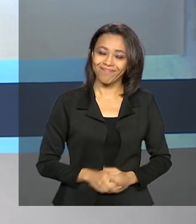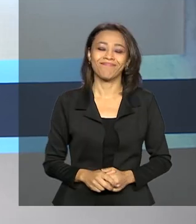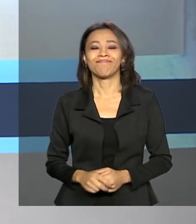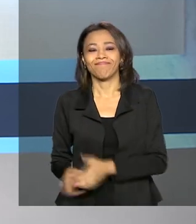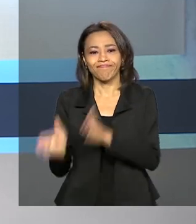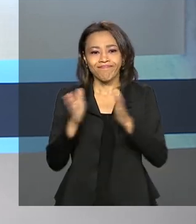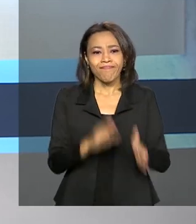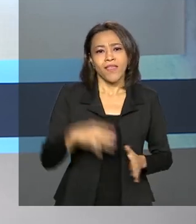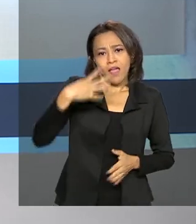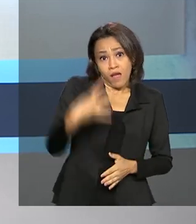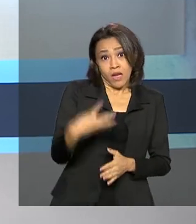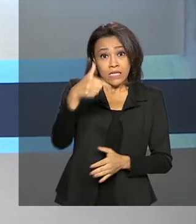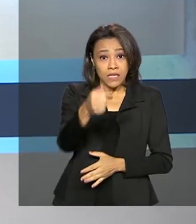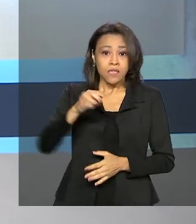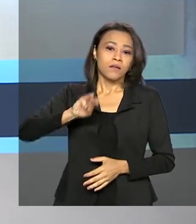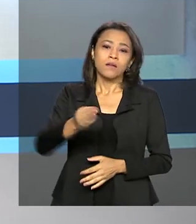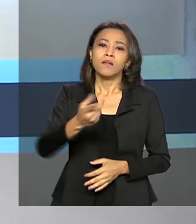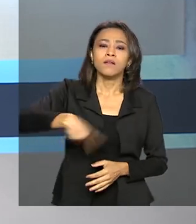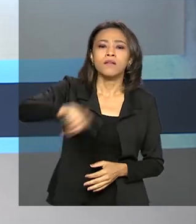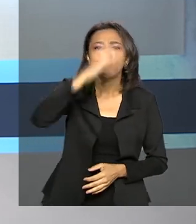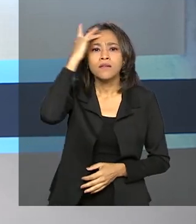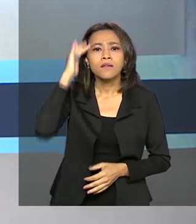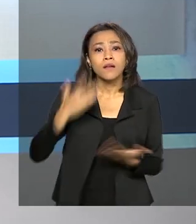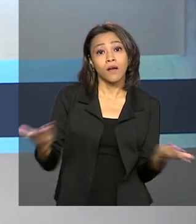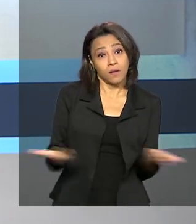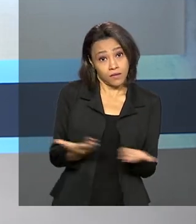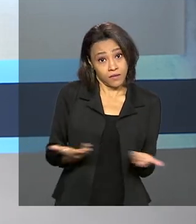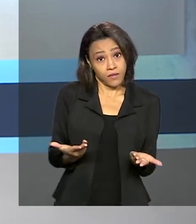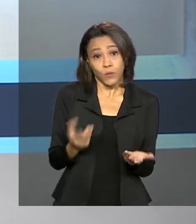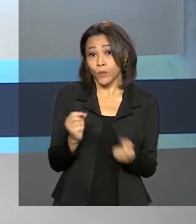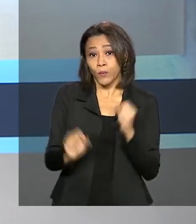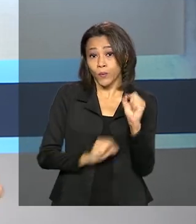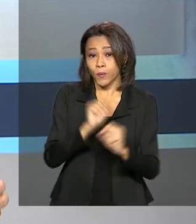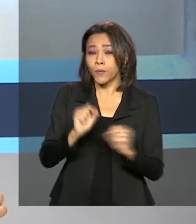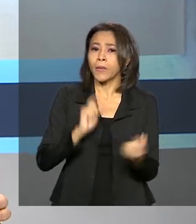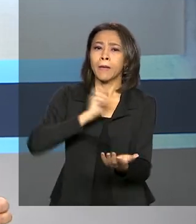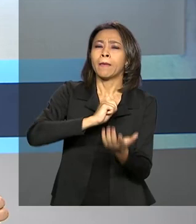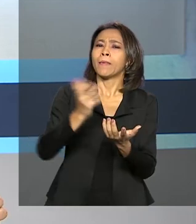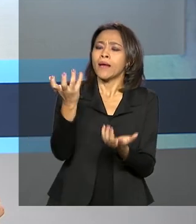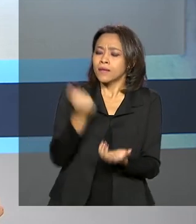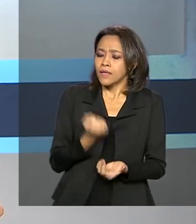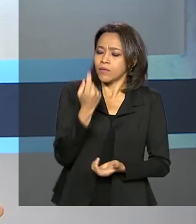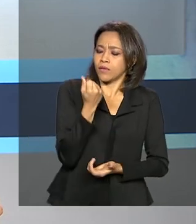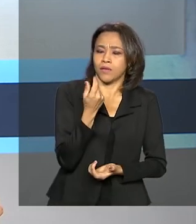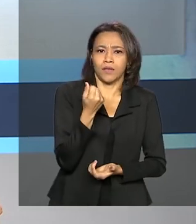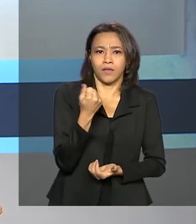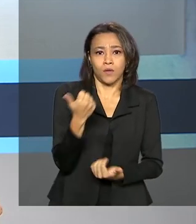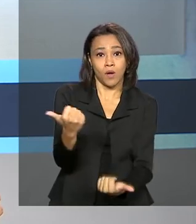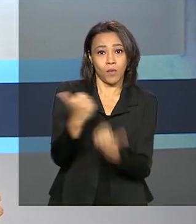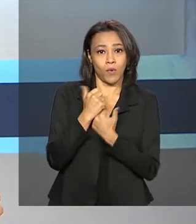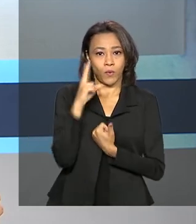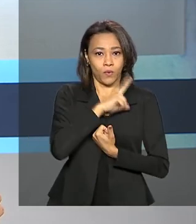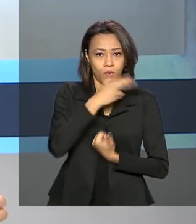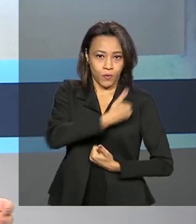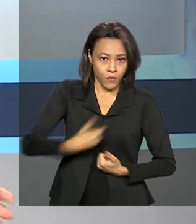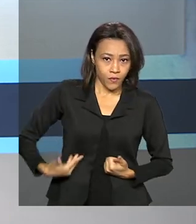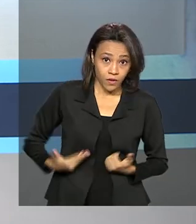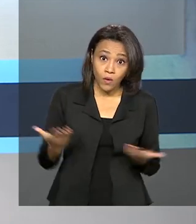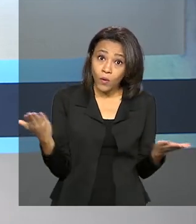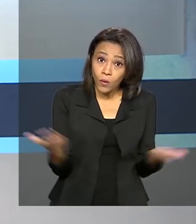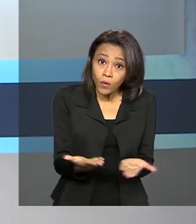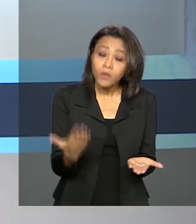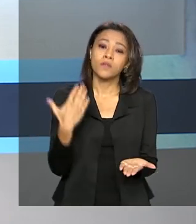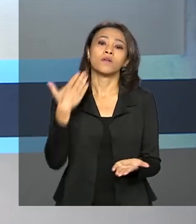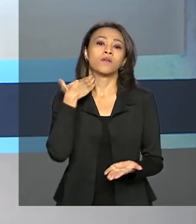47 milhões de pessoas começam a receber a partir de hoje pagamentos do auxílio emergencial. É que a Caixa inicia o